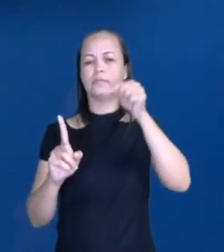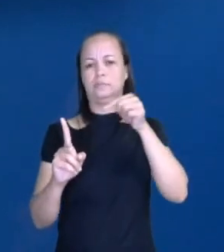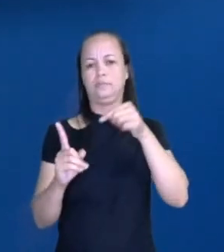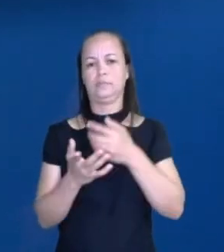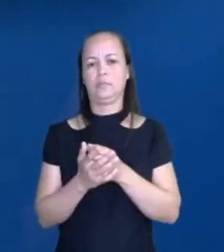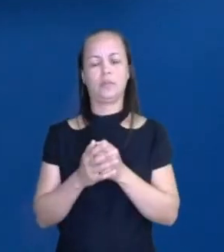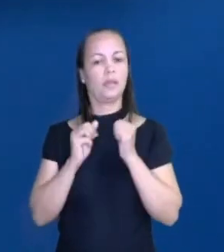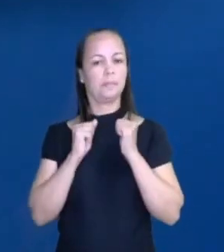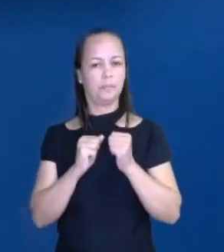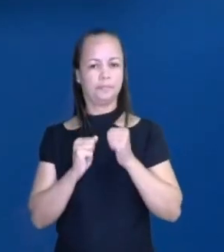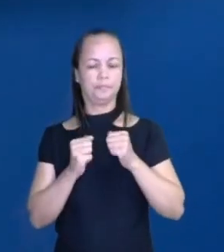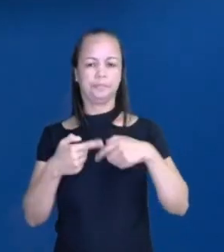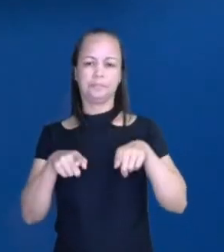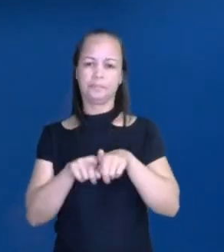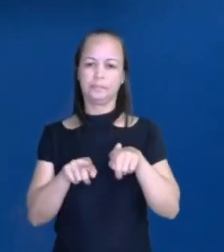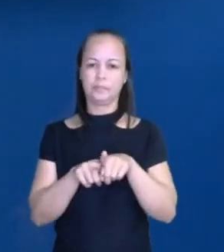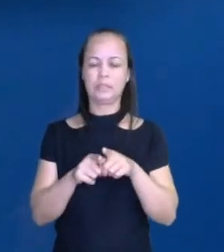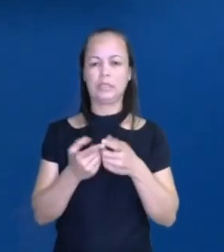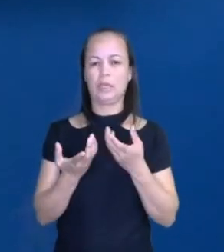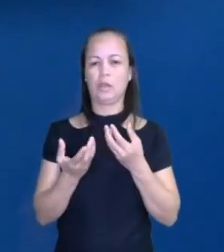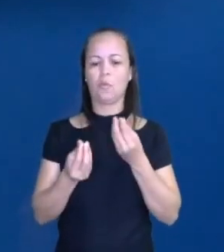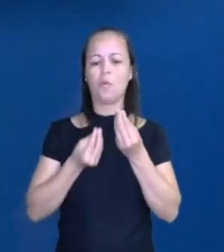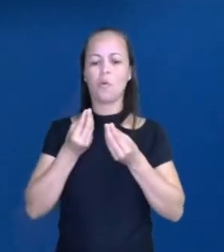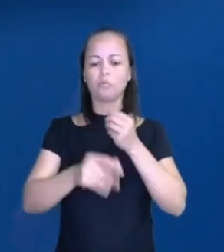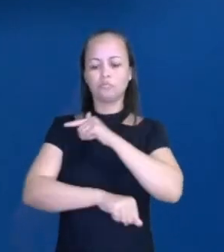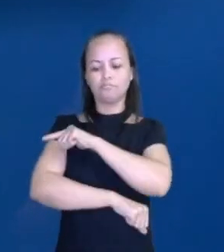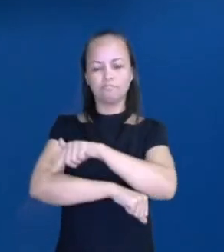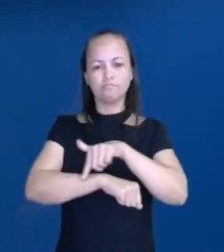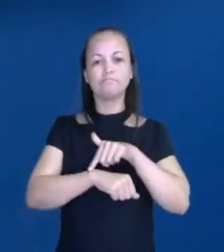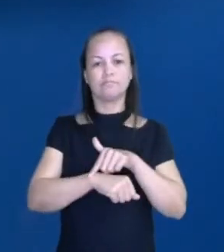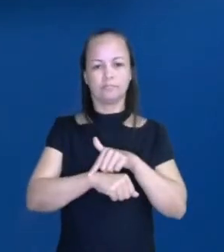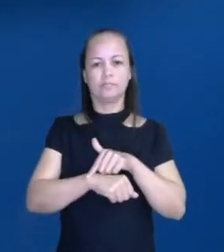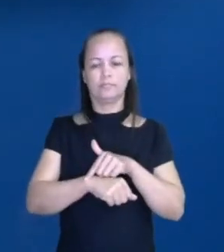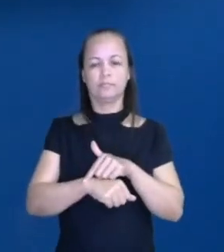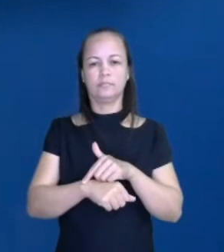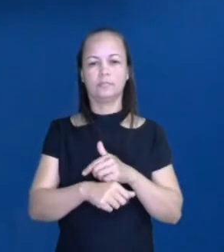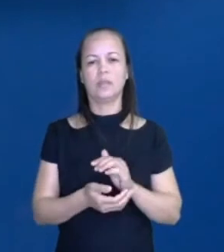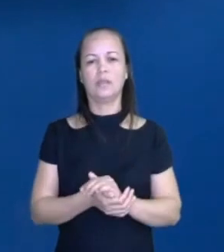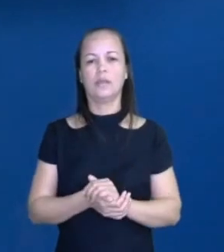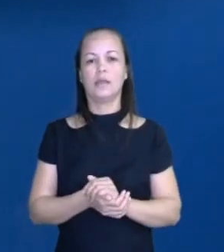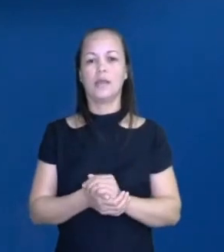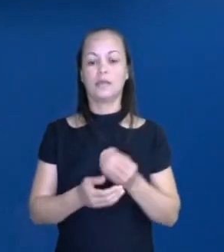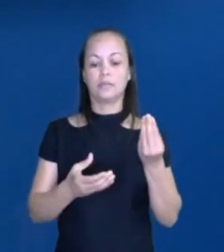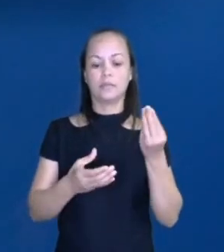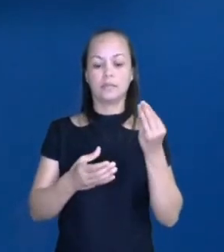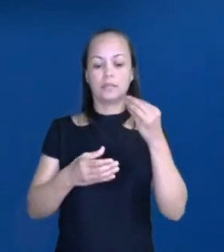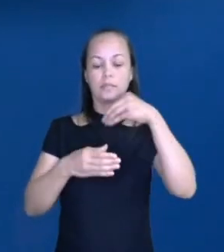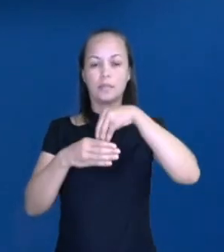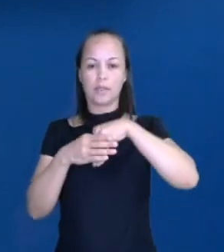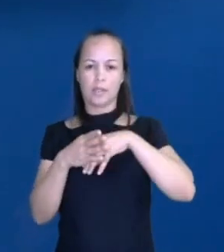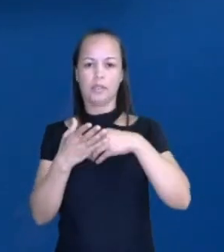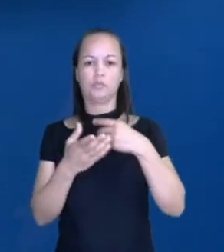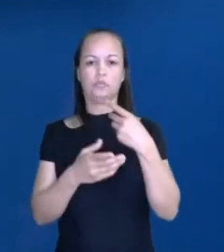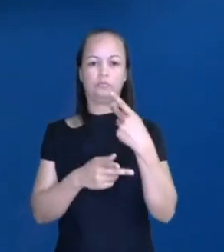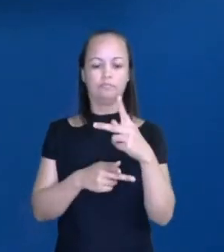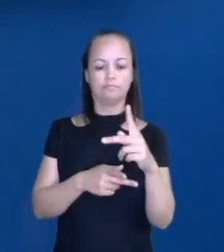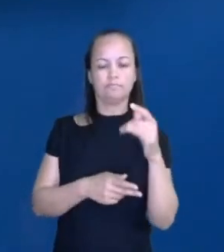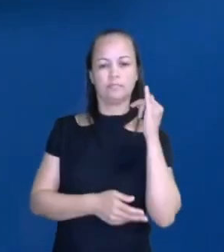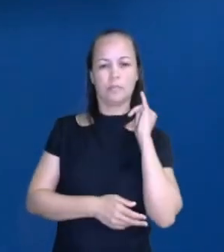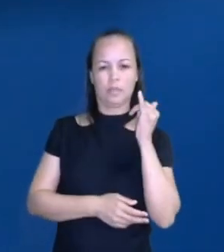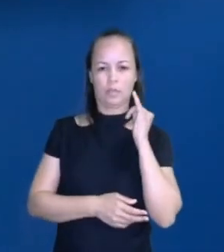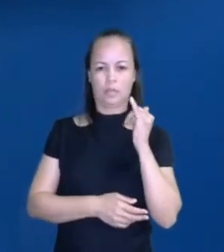pode também opinar sobre tais comportamentos. Então, dentro da tua narrativa, o narrador